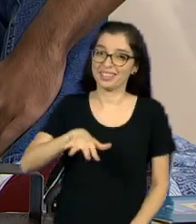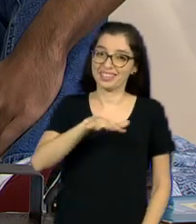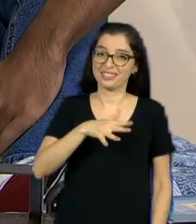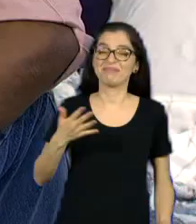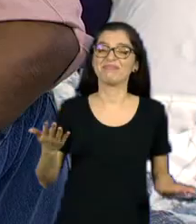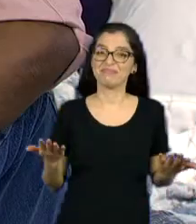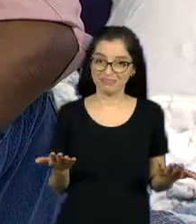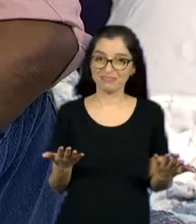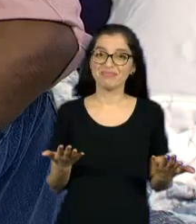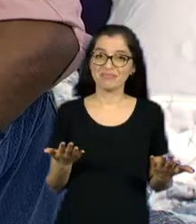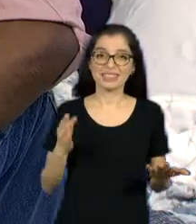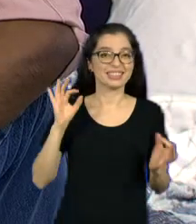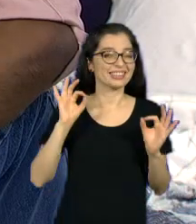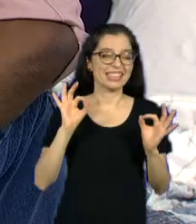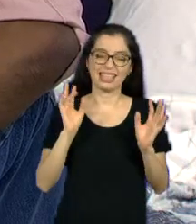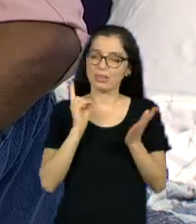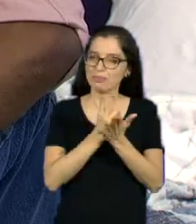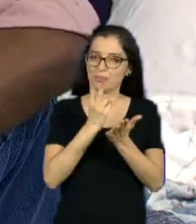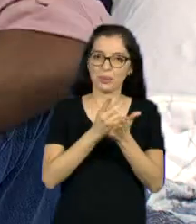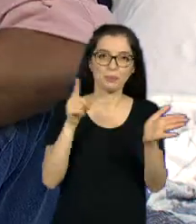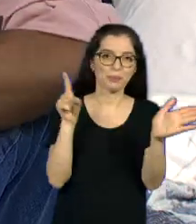do jornalismo. Acertei?